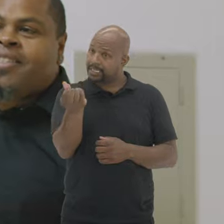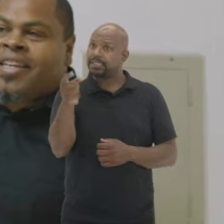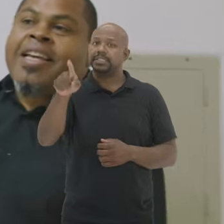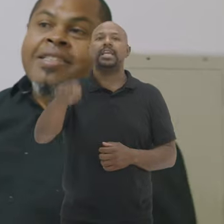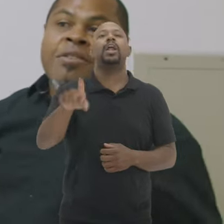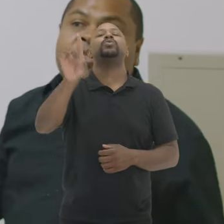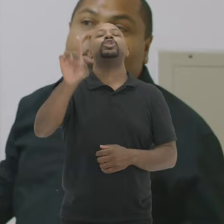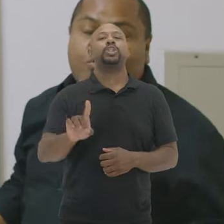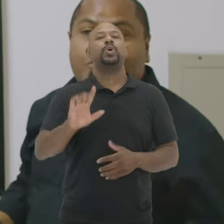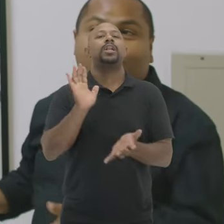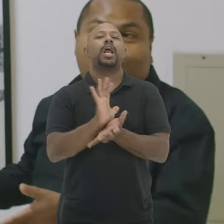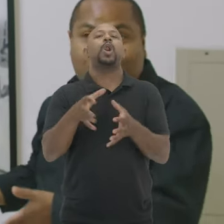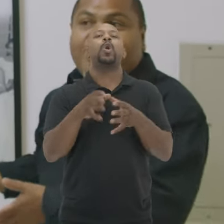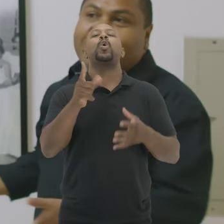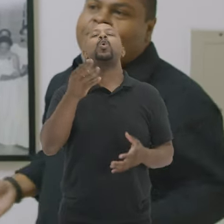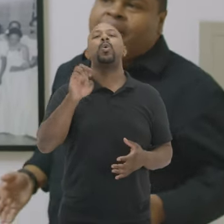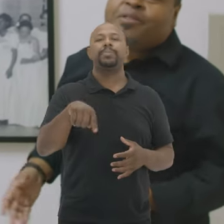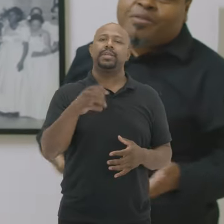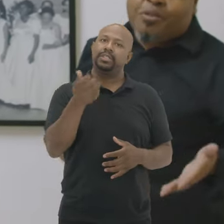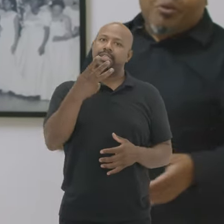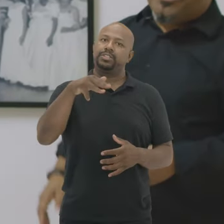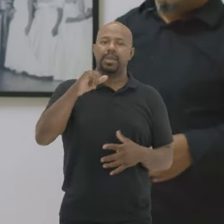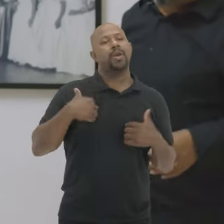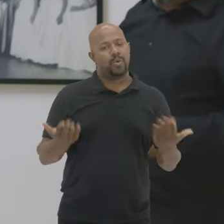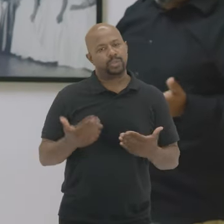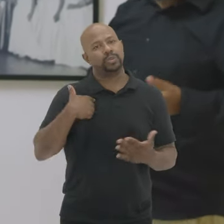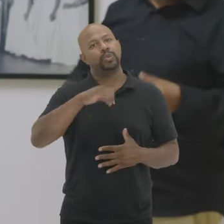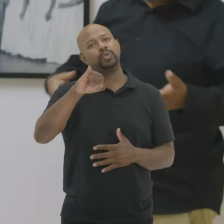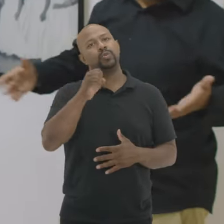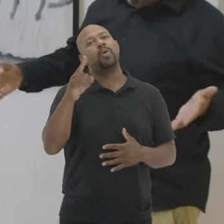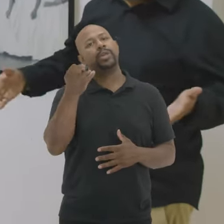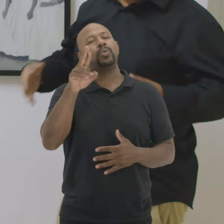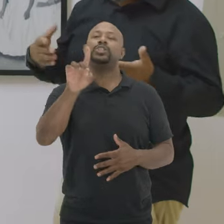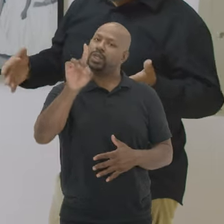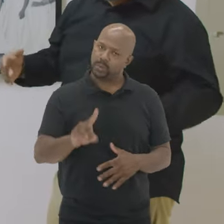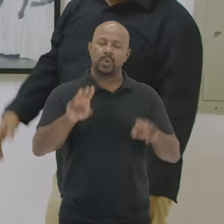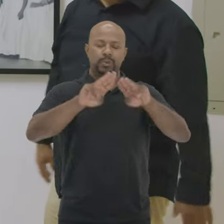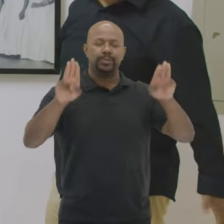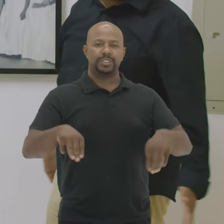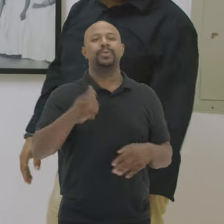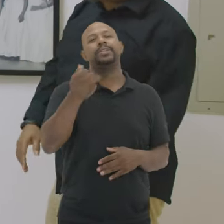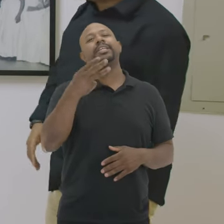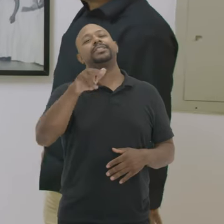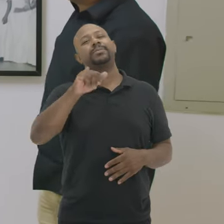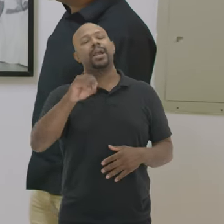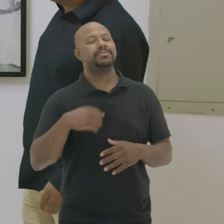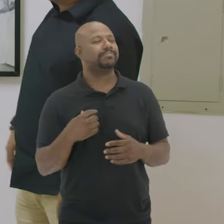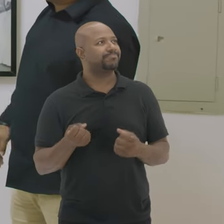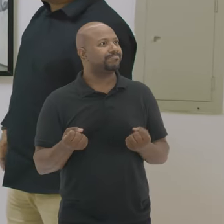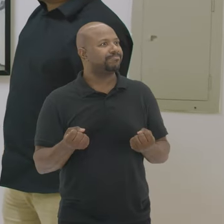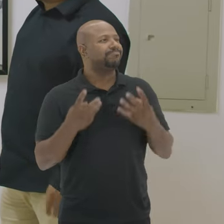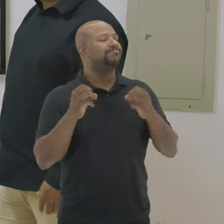Eles eram os diretores Do clube 13 de Maio Hoje Eu sou o João Heitor Diretor do museu 13 de Maio